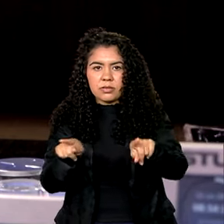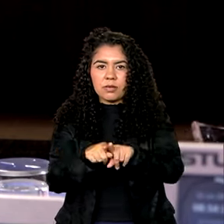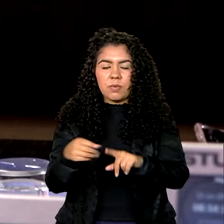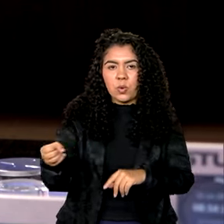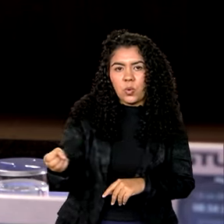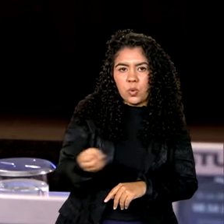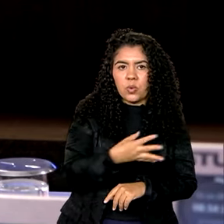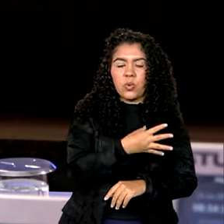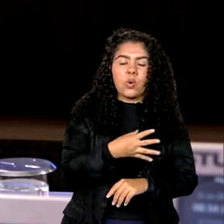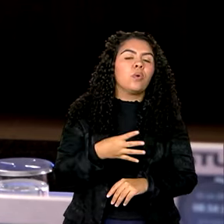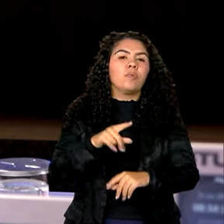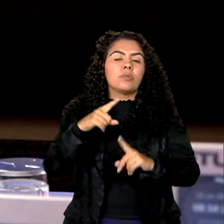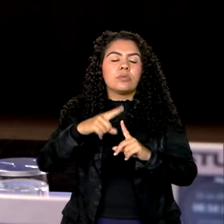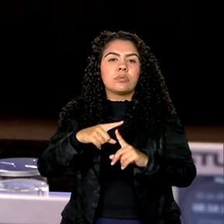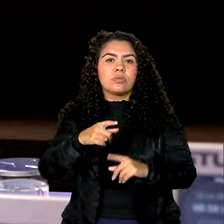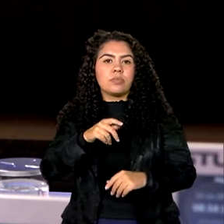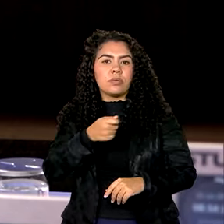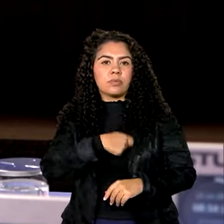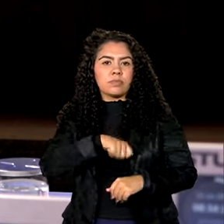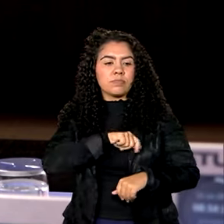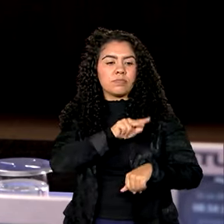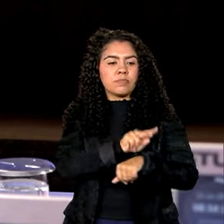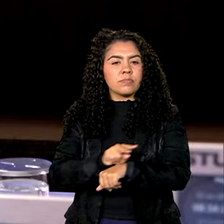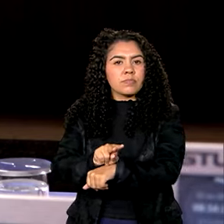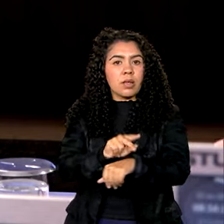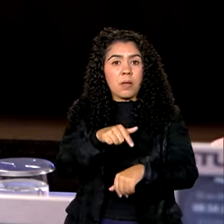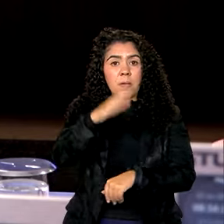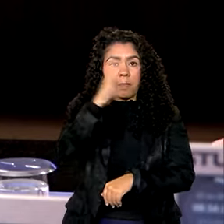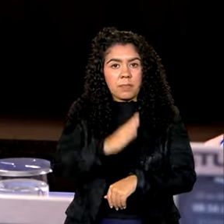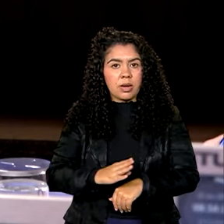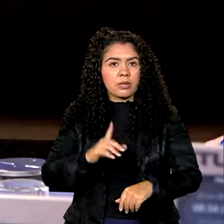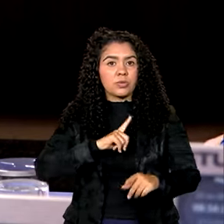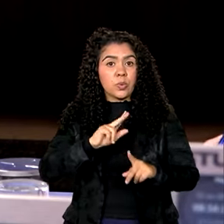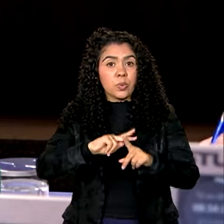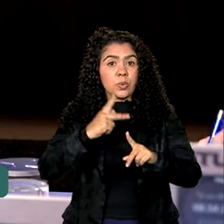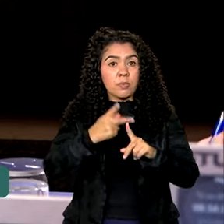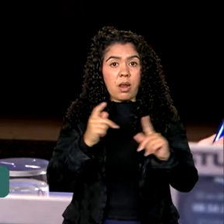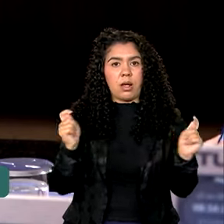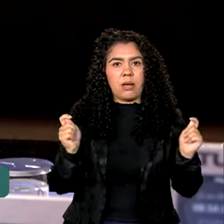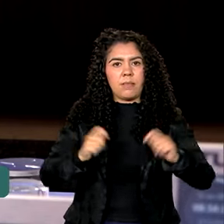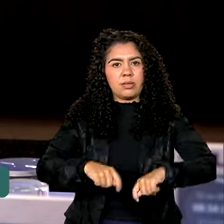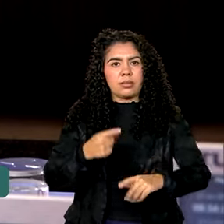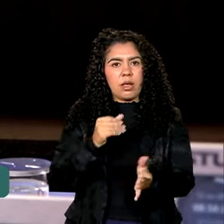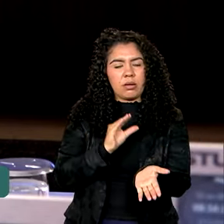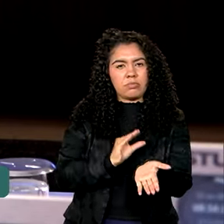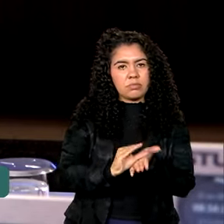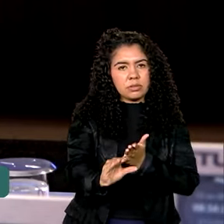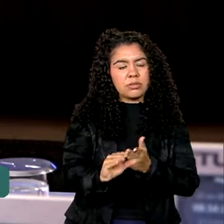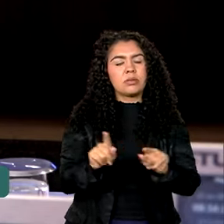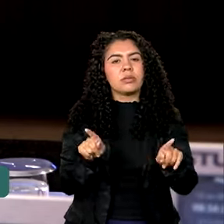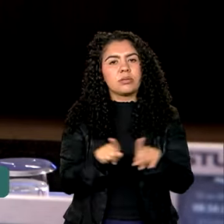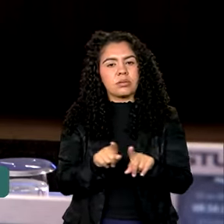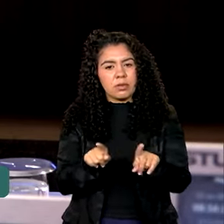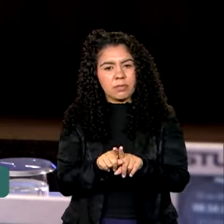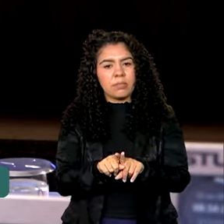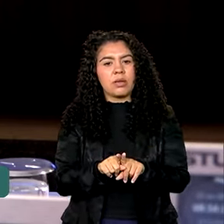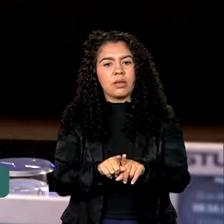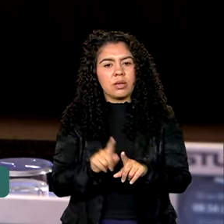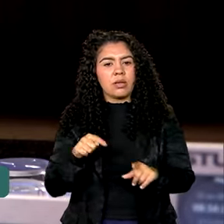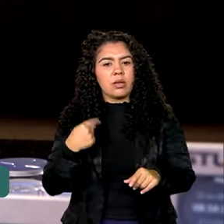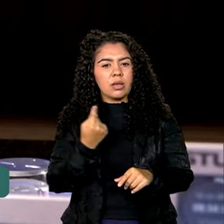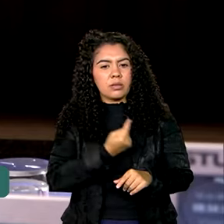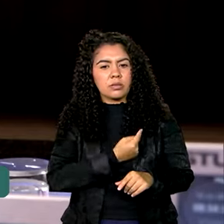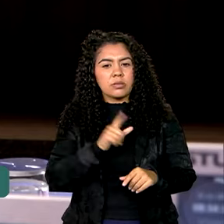arcabouço fiscal, o Brasil ampliou a sua capacidade de investimentos. E nós também estamos ampliando a capacidade de